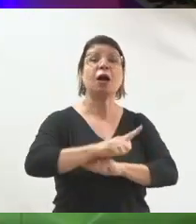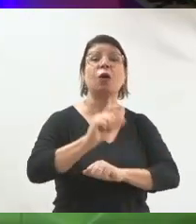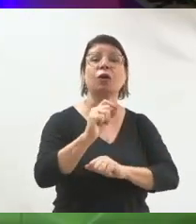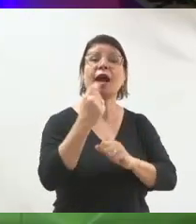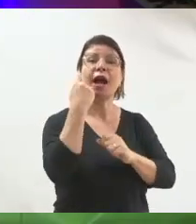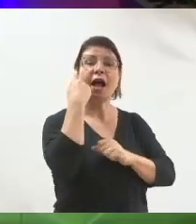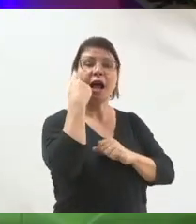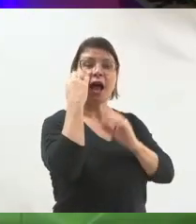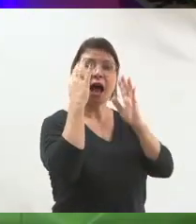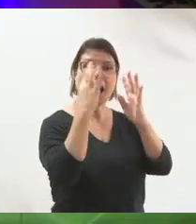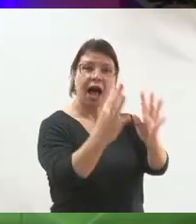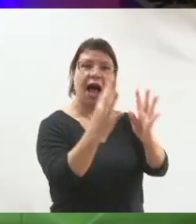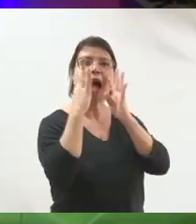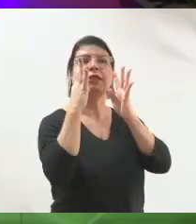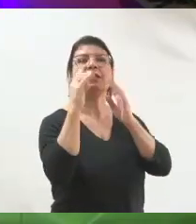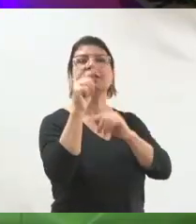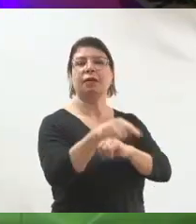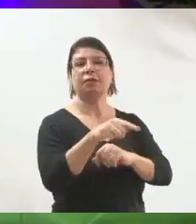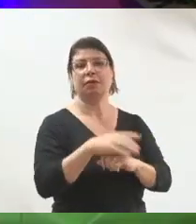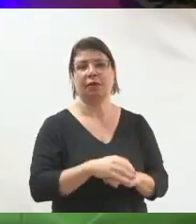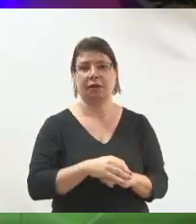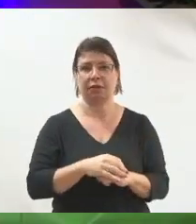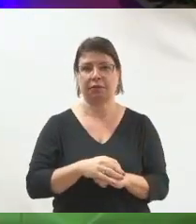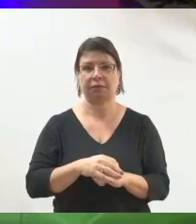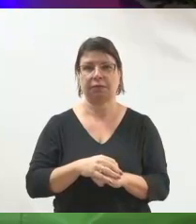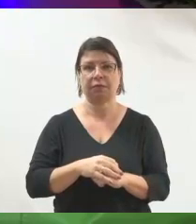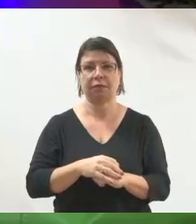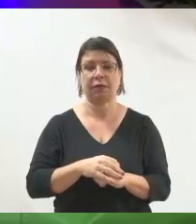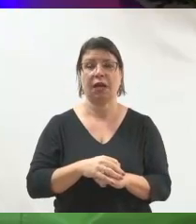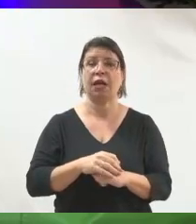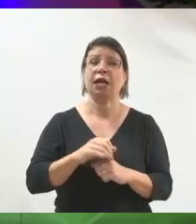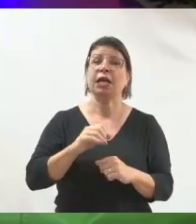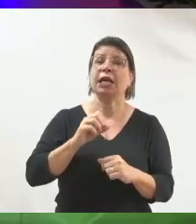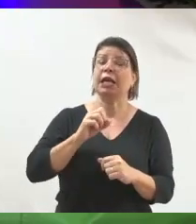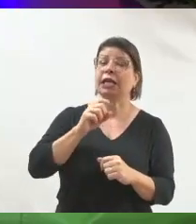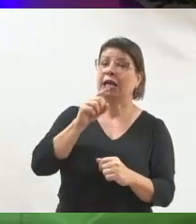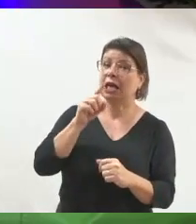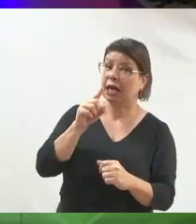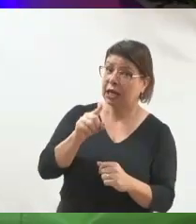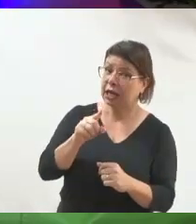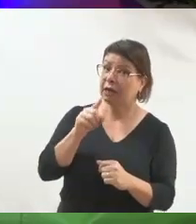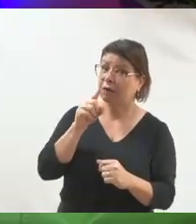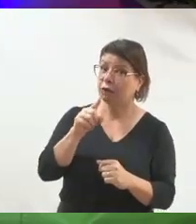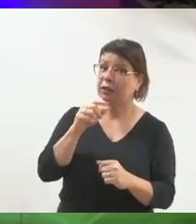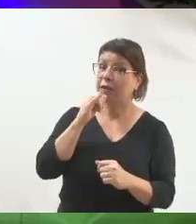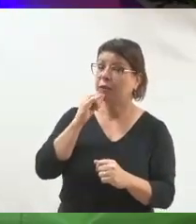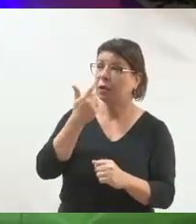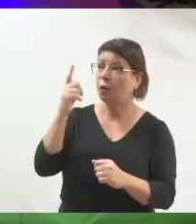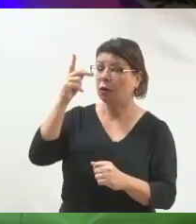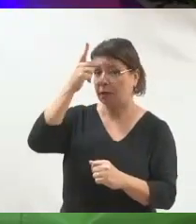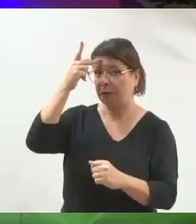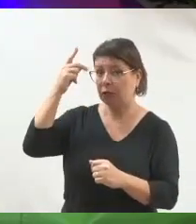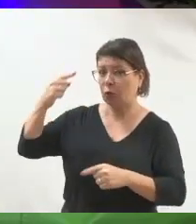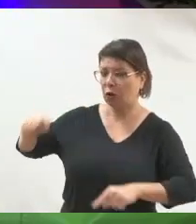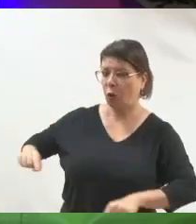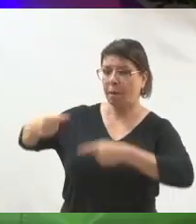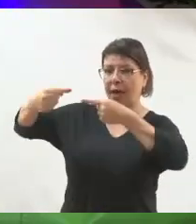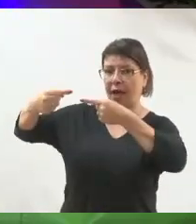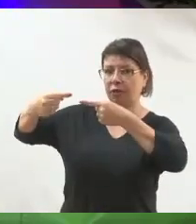perder a atenção delas para isso aqui. E aí você não concorre com o seu adversário político quando você fala em redes sociais.